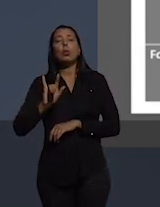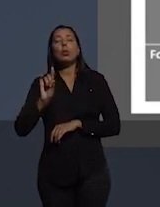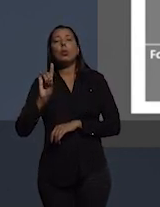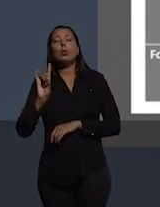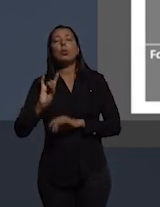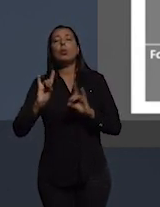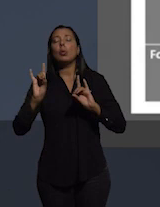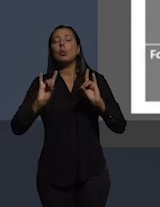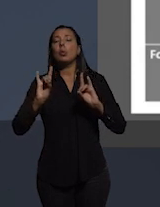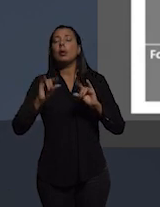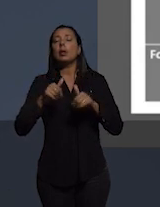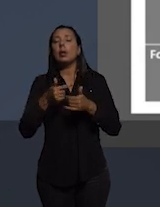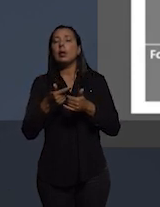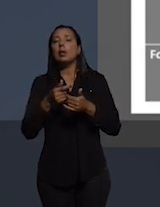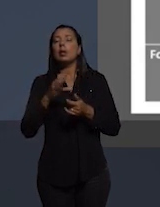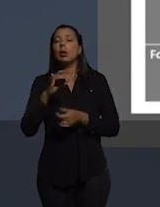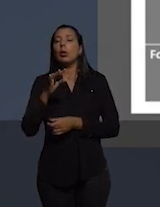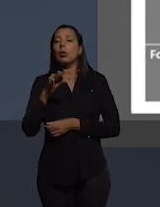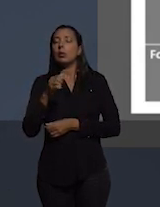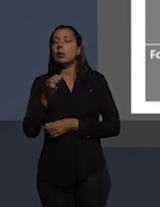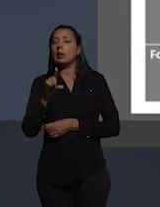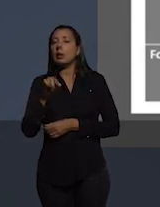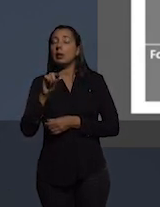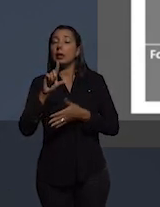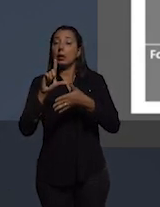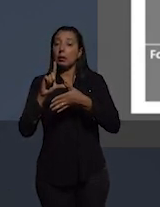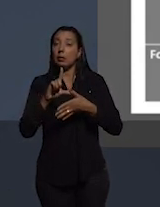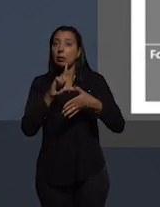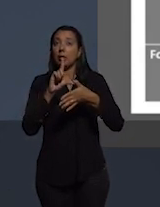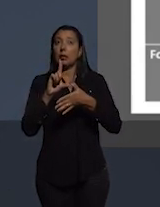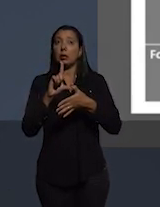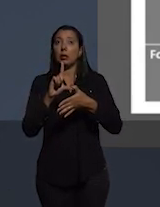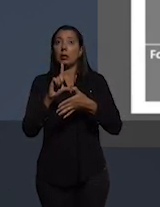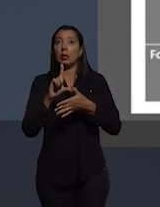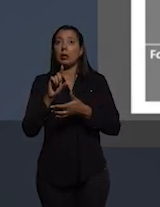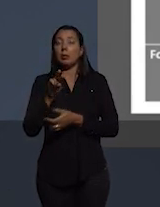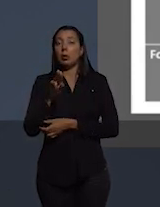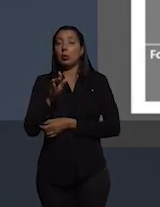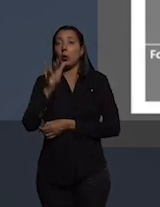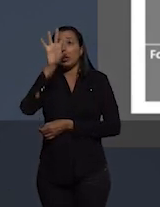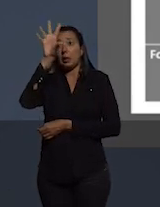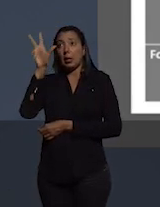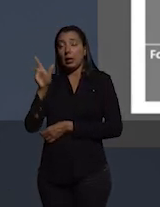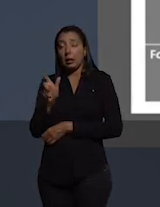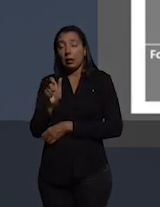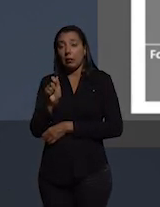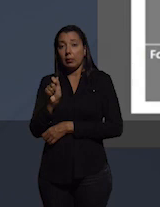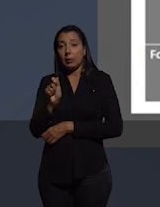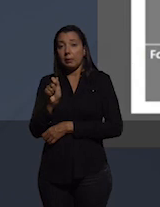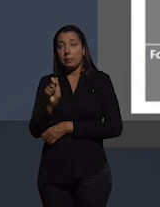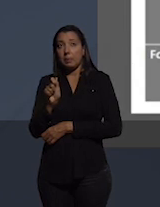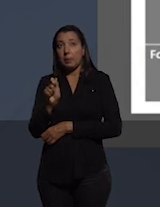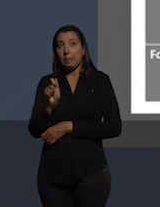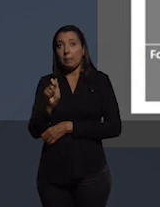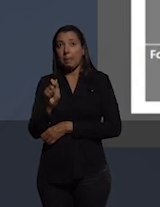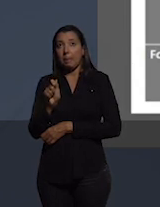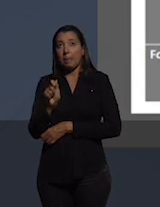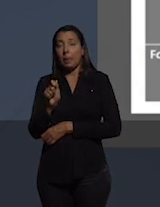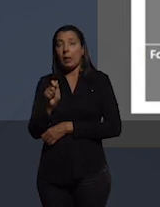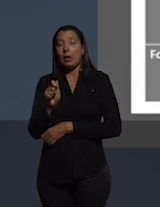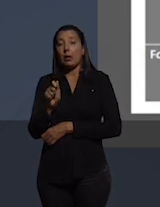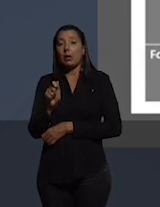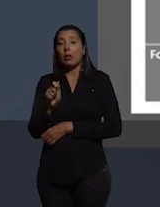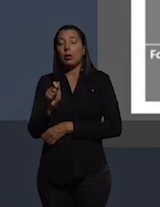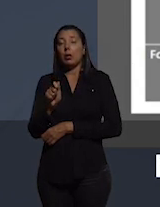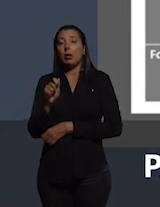na América Latina Botsuana na África a Coreia do Sul Taiwan